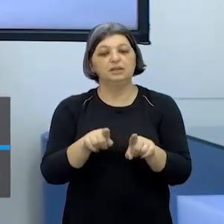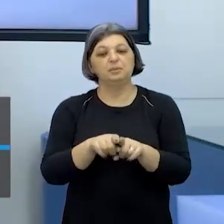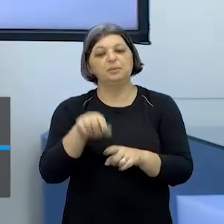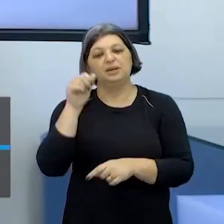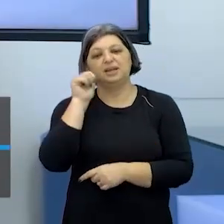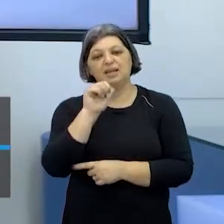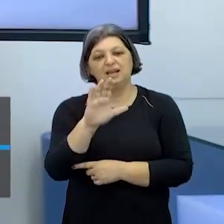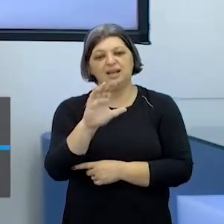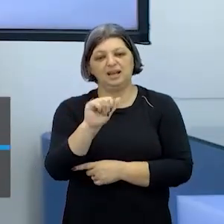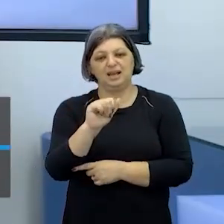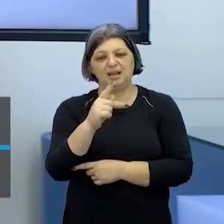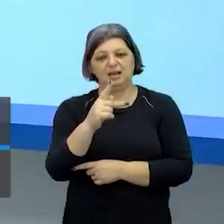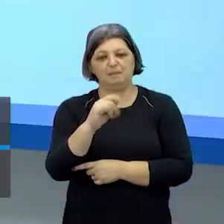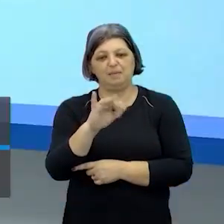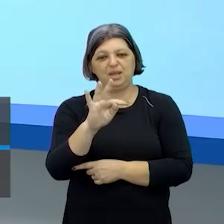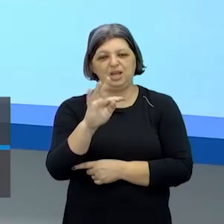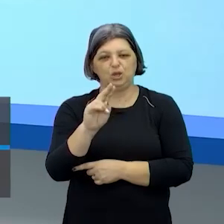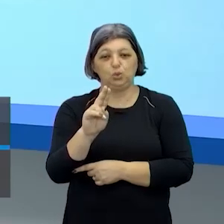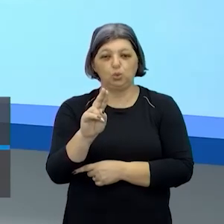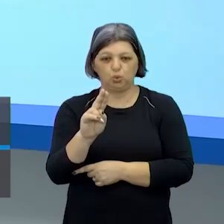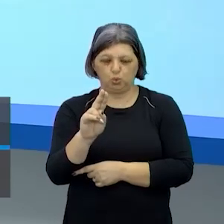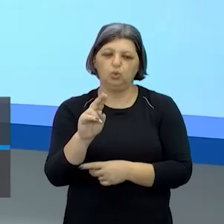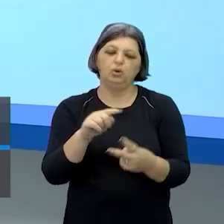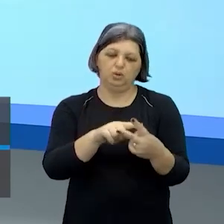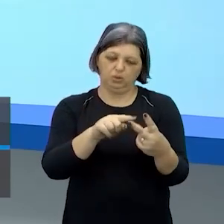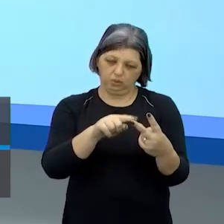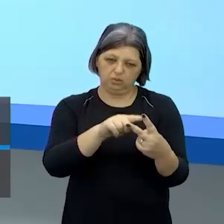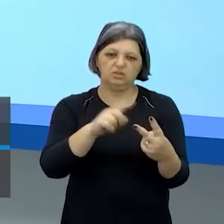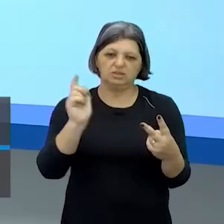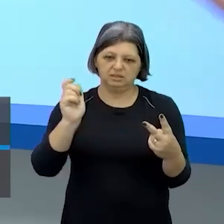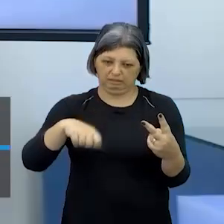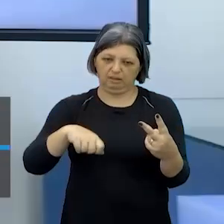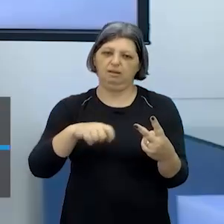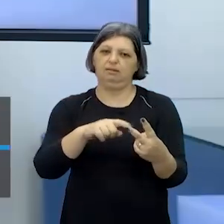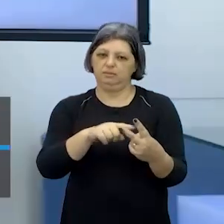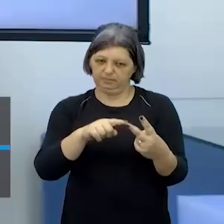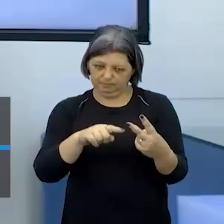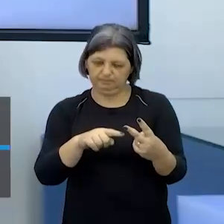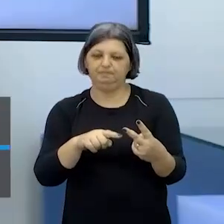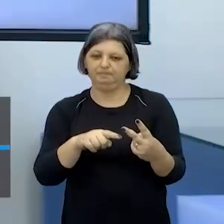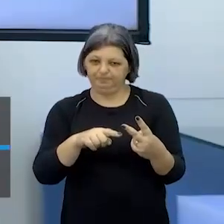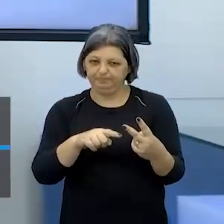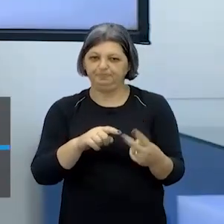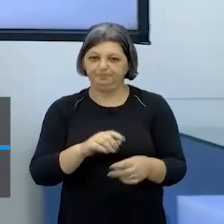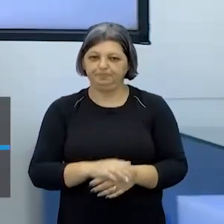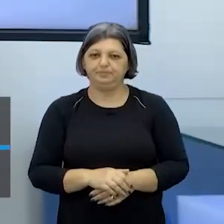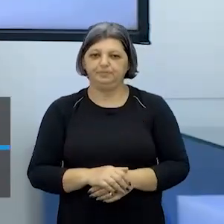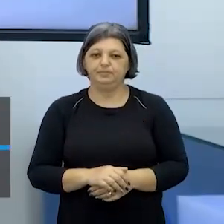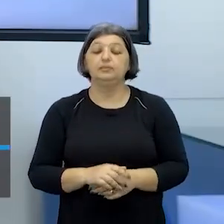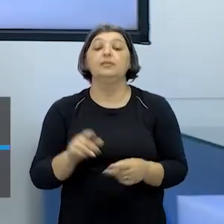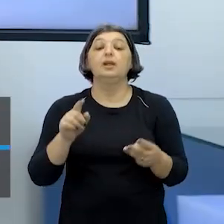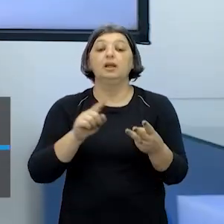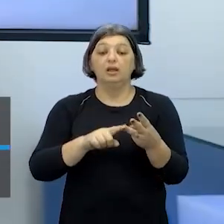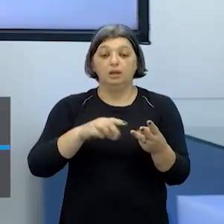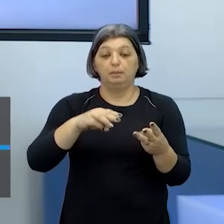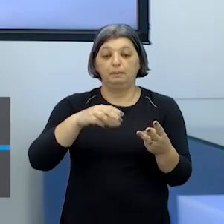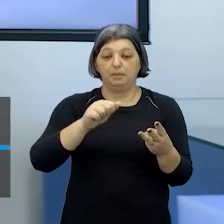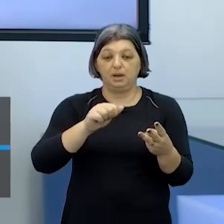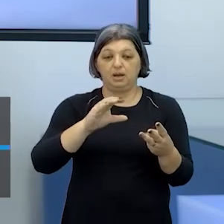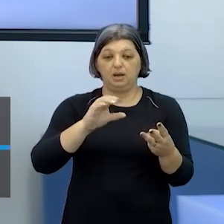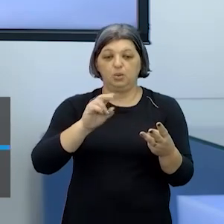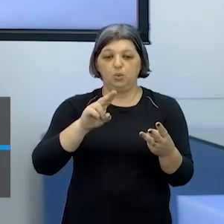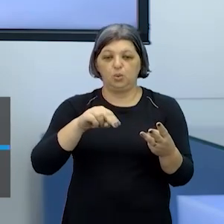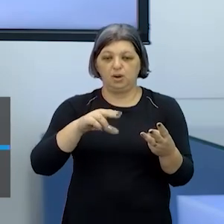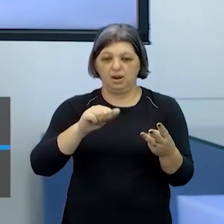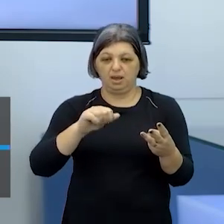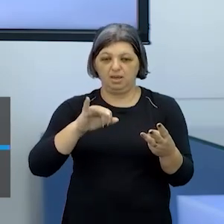a captu é ótima aliás os dois né captu e os dá para fazer os dois dá para fazer os dois macunaíma também boa o